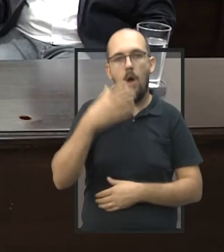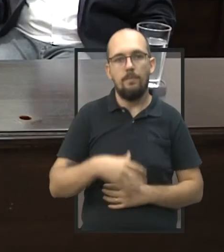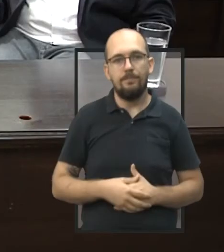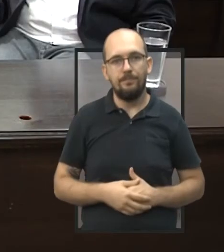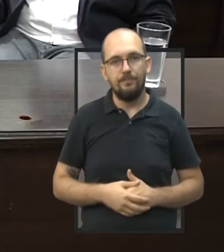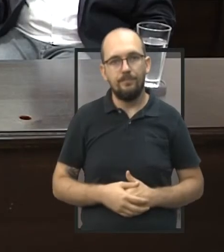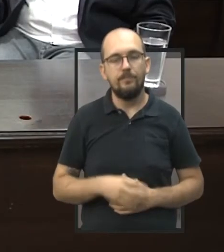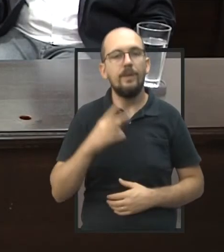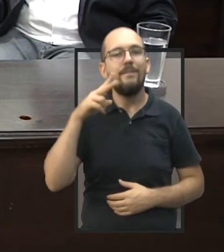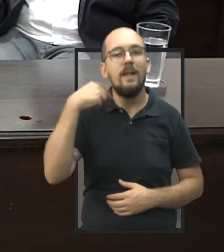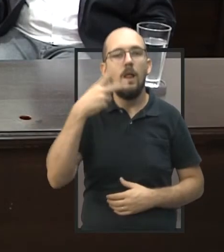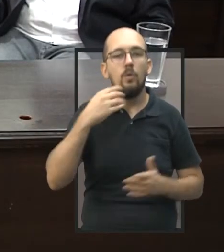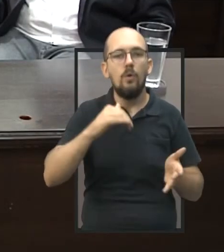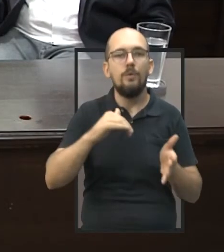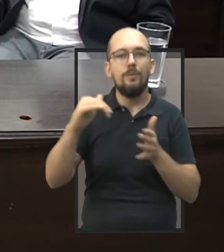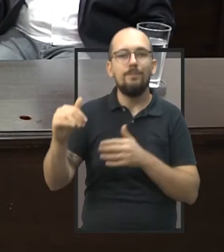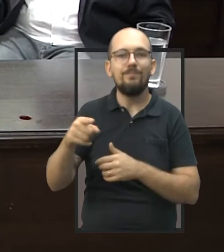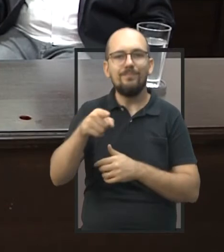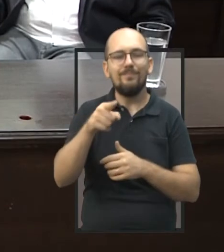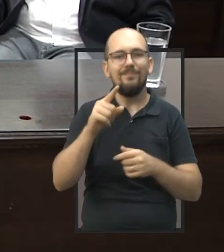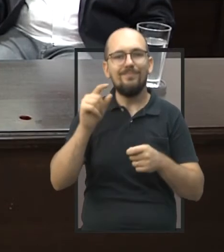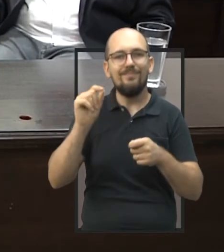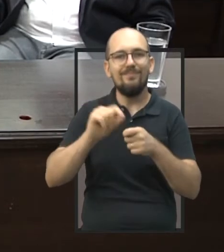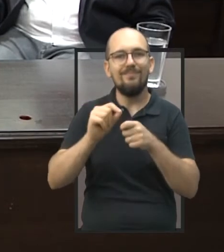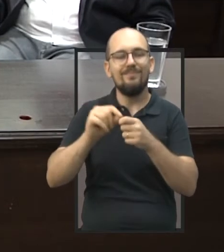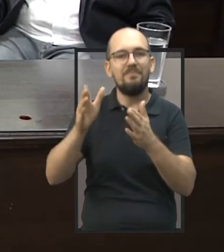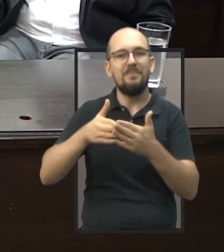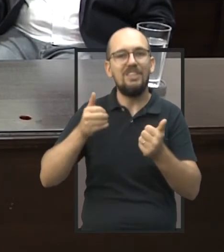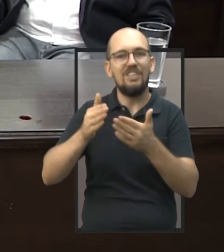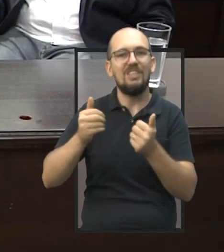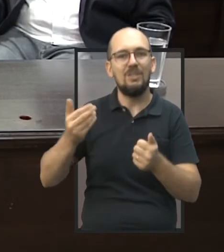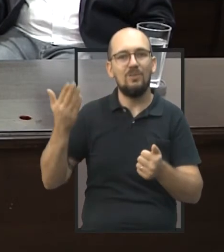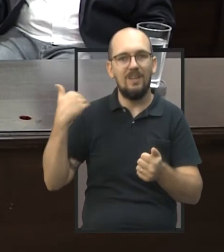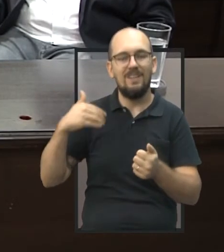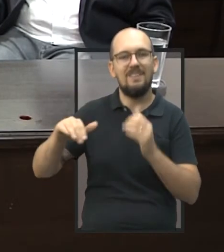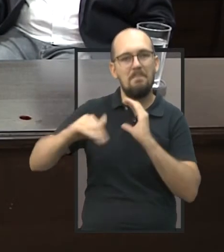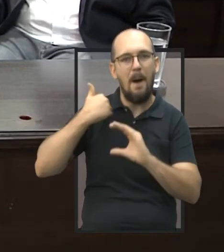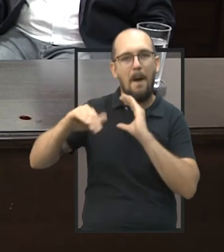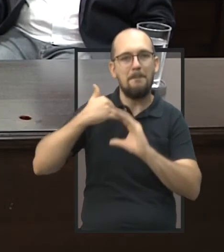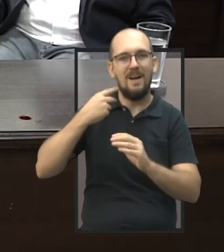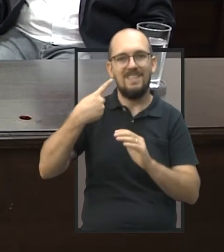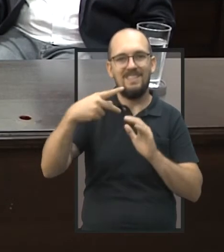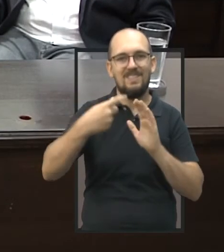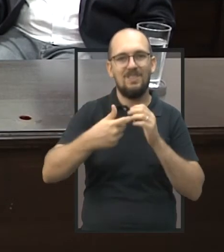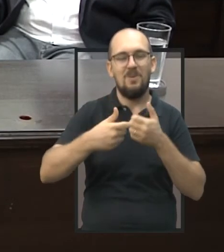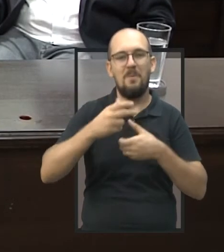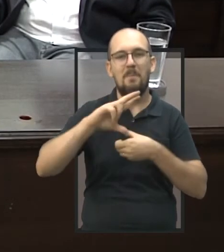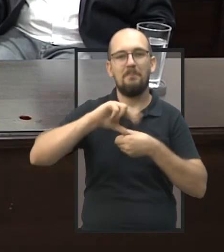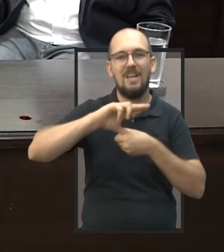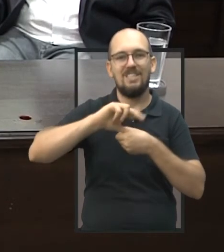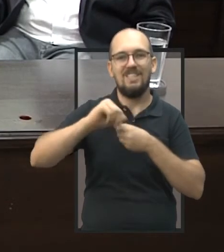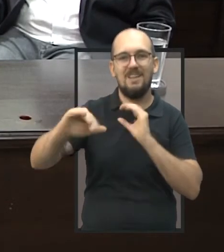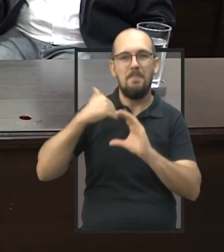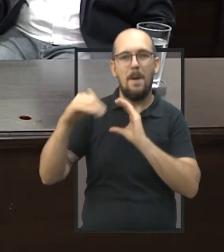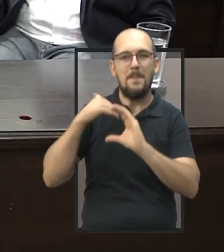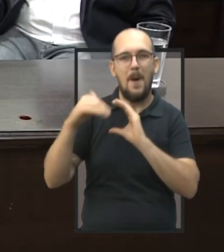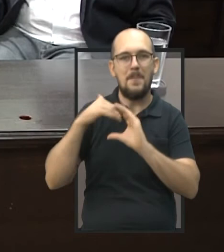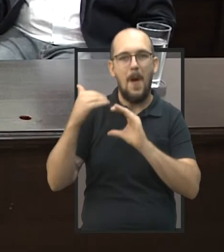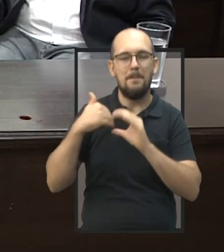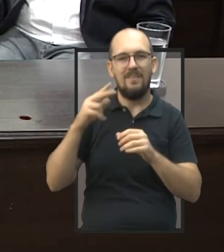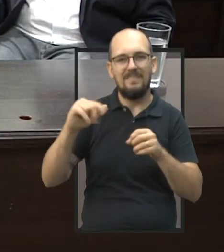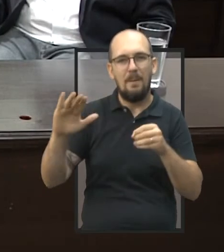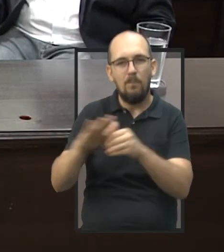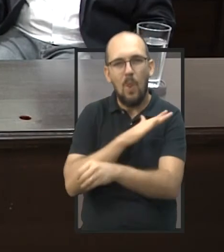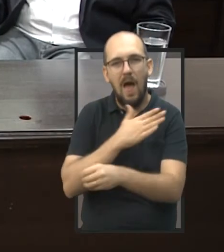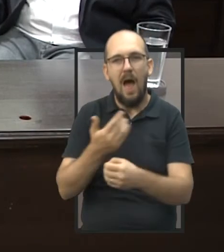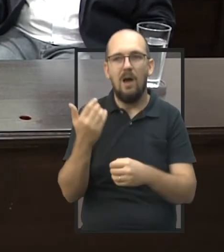Vereador, aqueles pedidos que o senhor costumava receber na página e deve receber ainda, pedidos rotineiros,